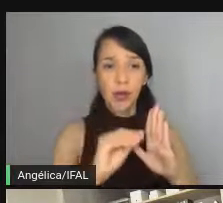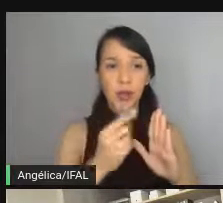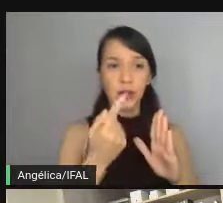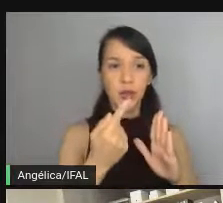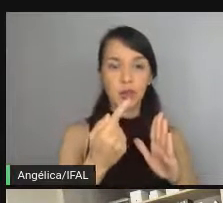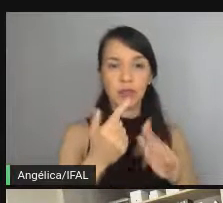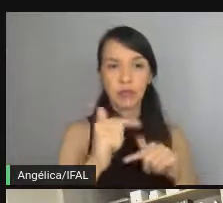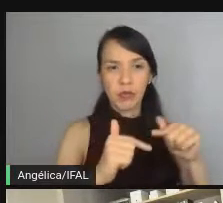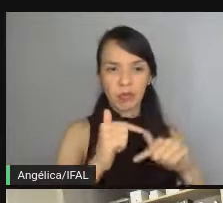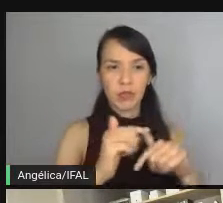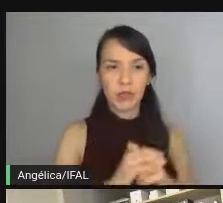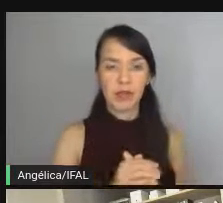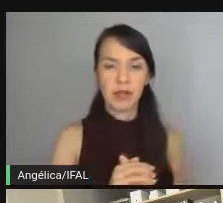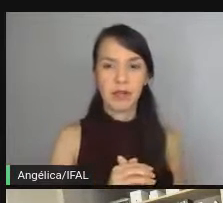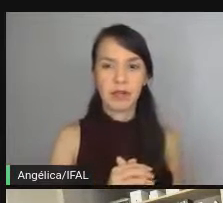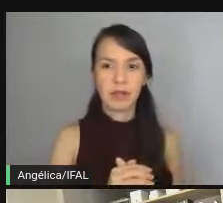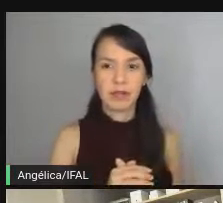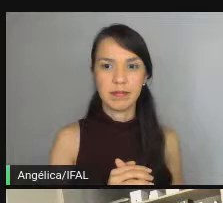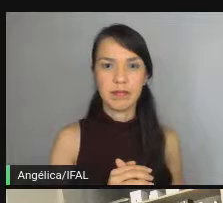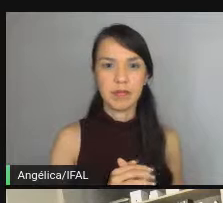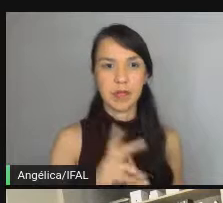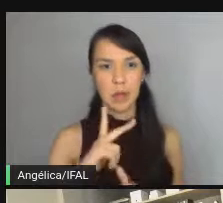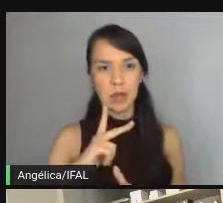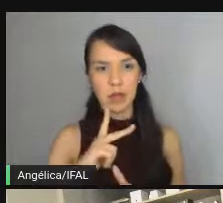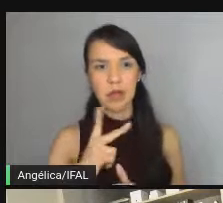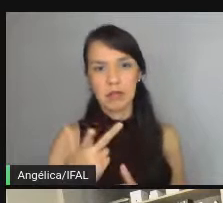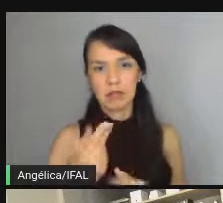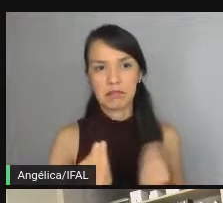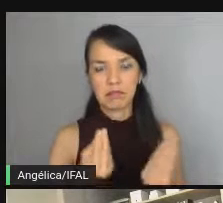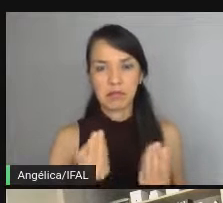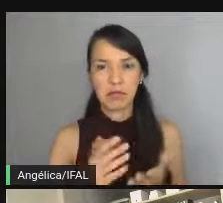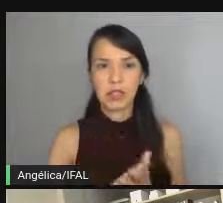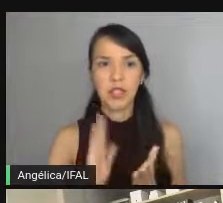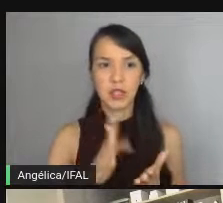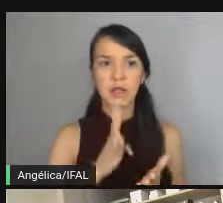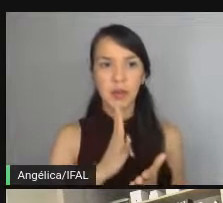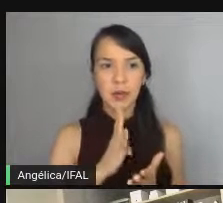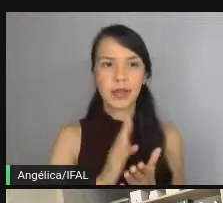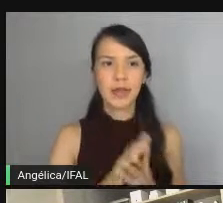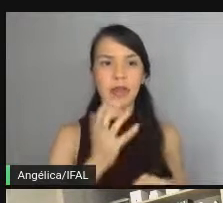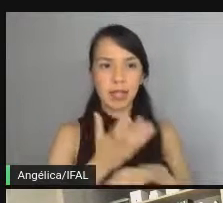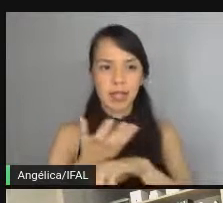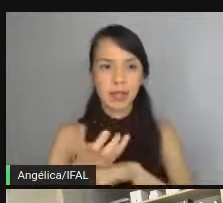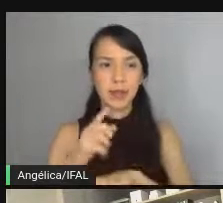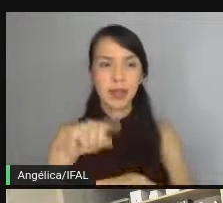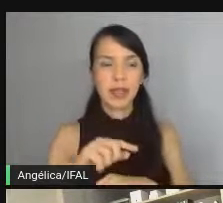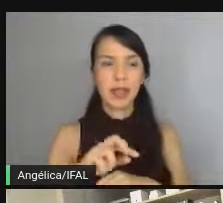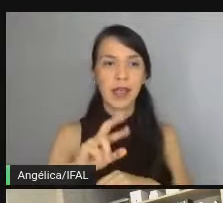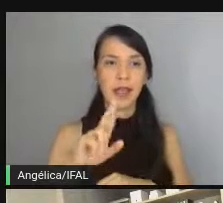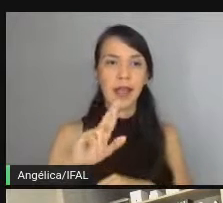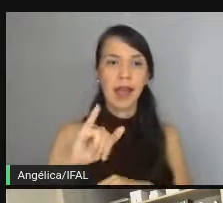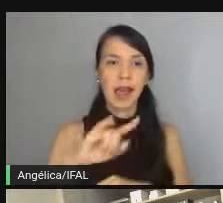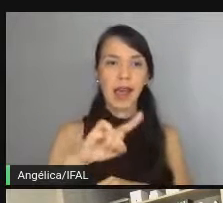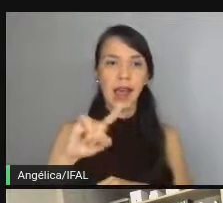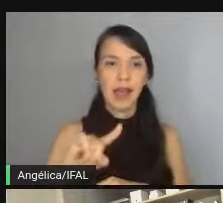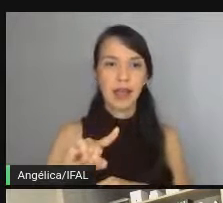funcionalidade, particular uma funcionalidade que a gente já conheceu na disciplina, que é a raiz quadrada.